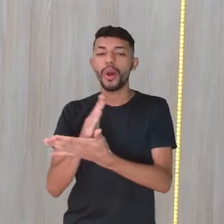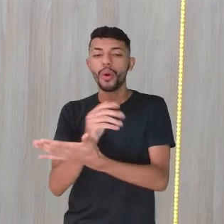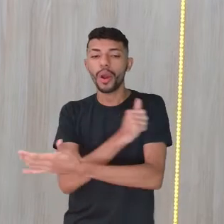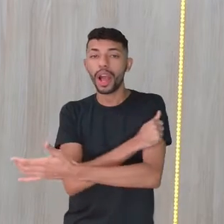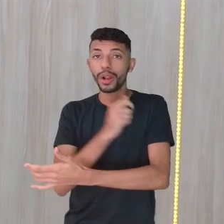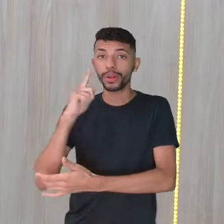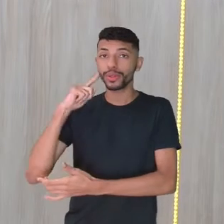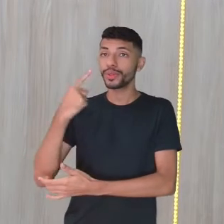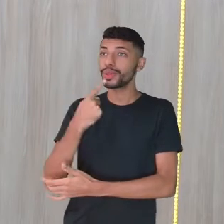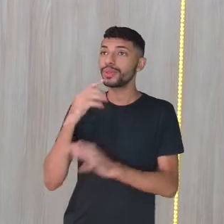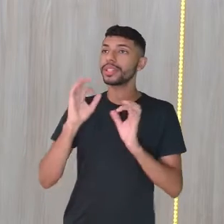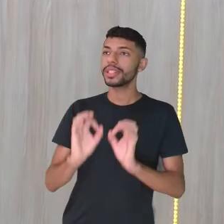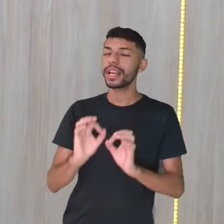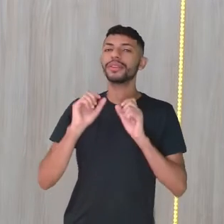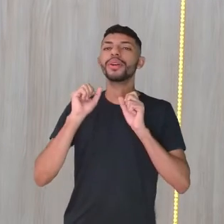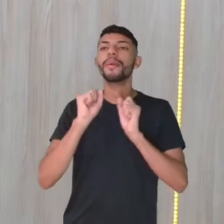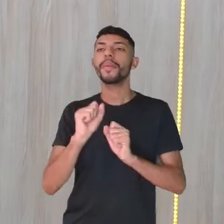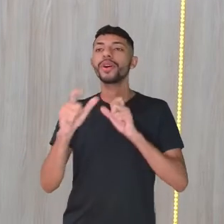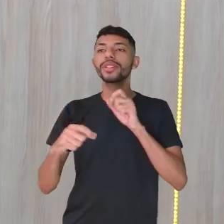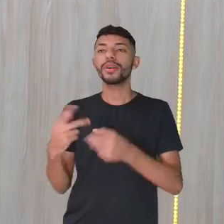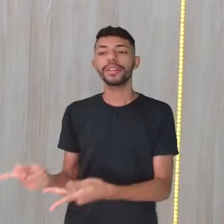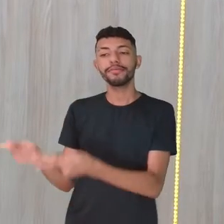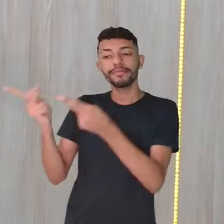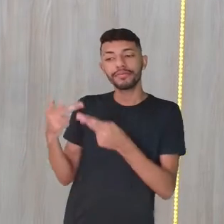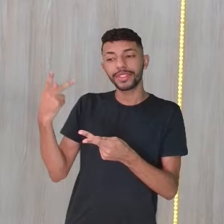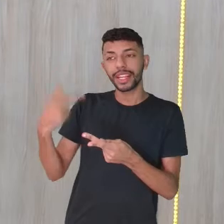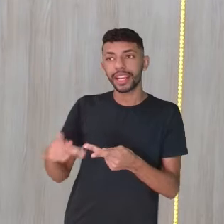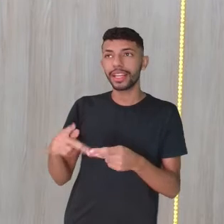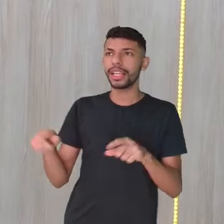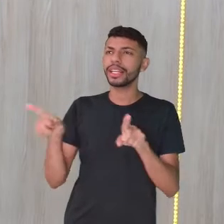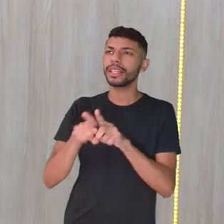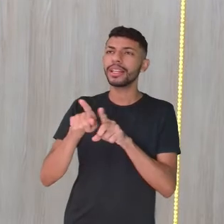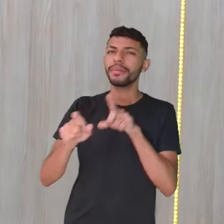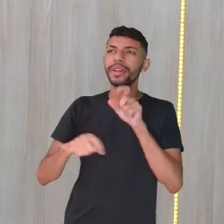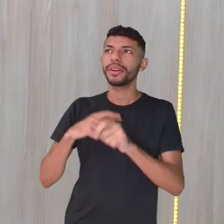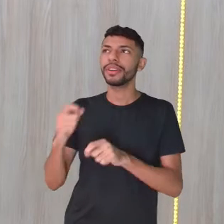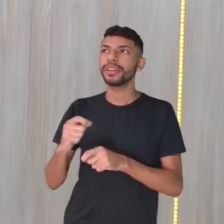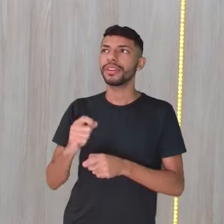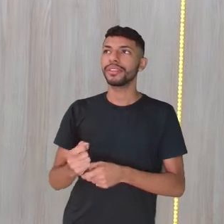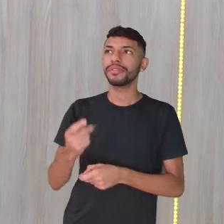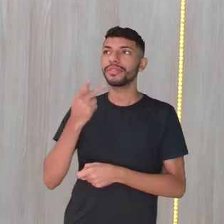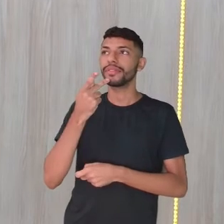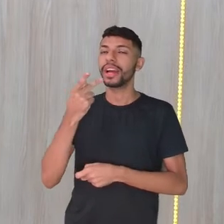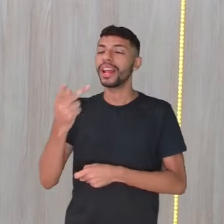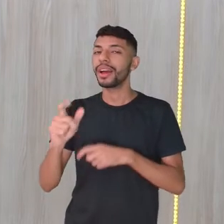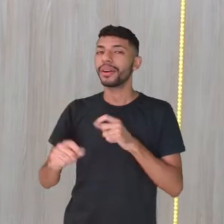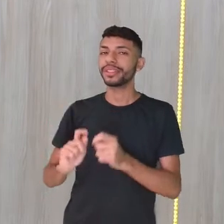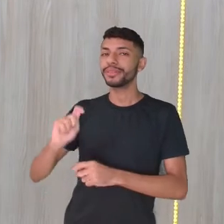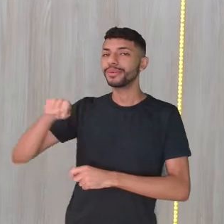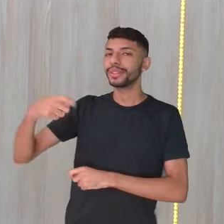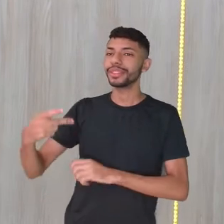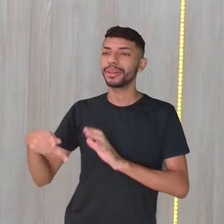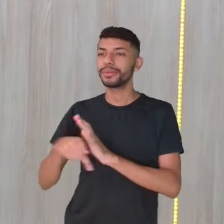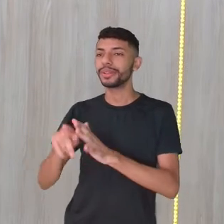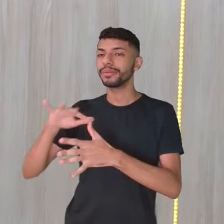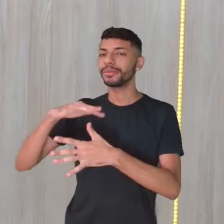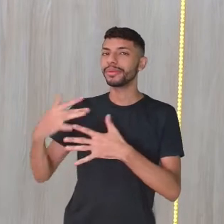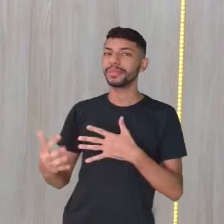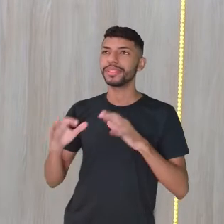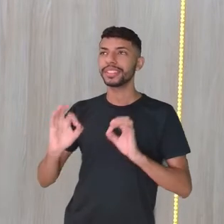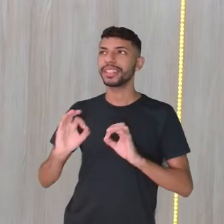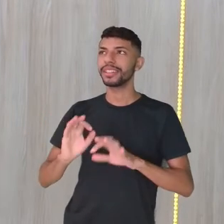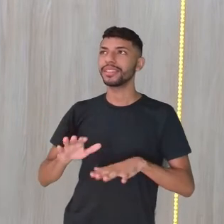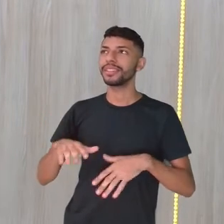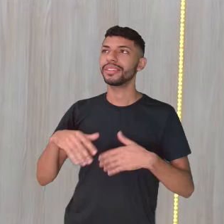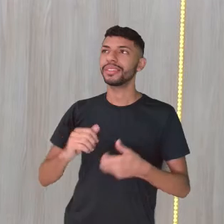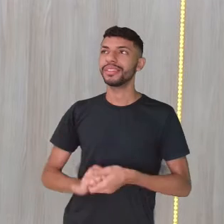surdo, que possa nos visitar e de repente dar um apelido para ele em Libras, tá bom? Então, Bruno, qual